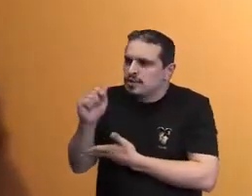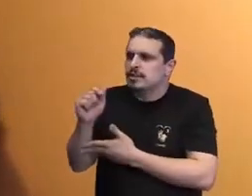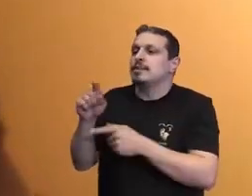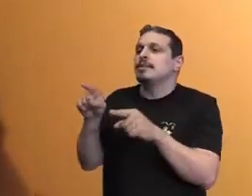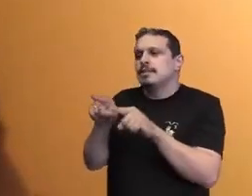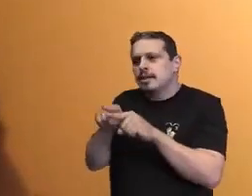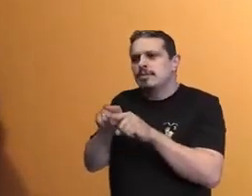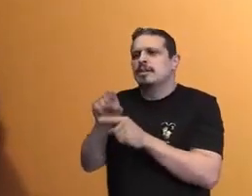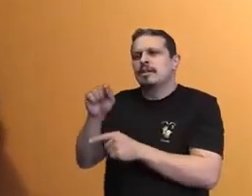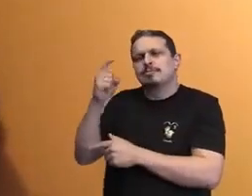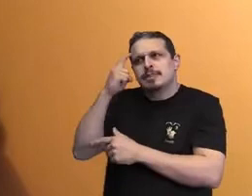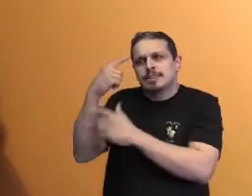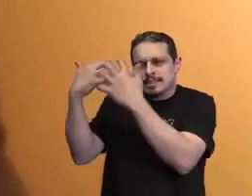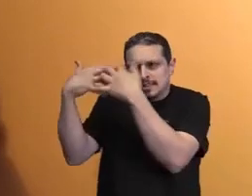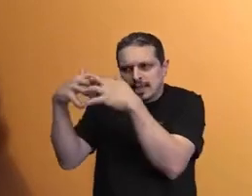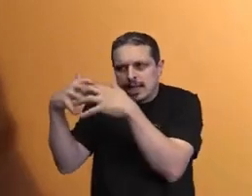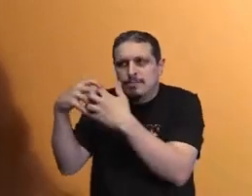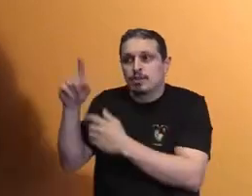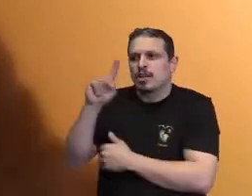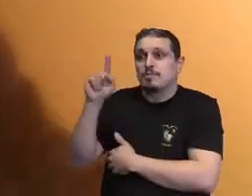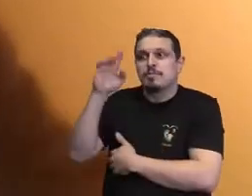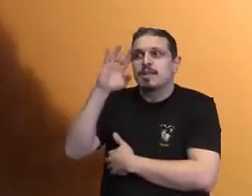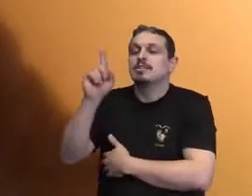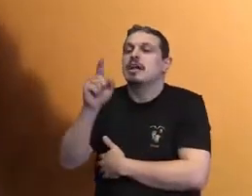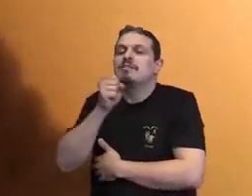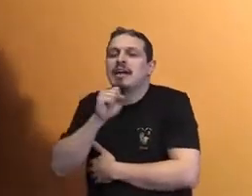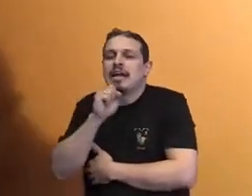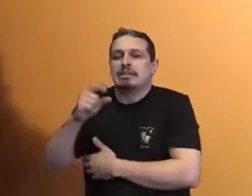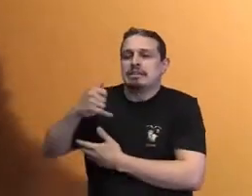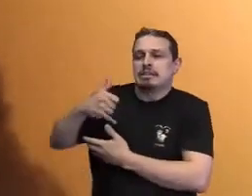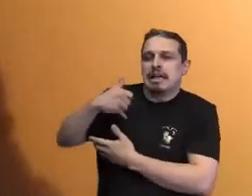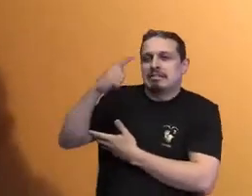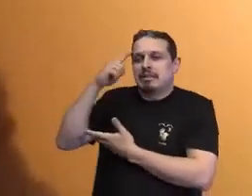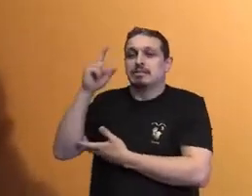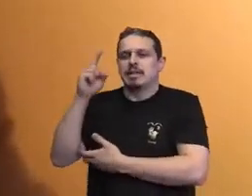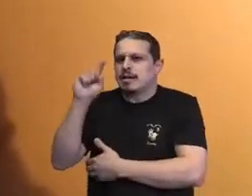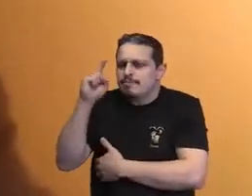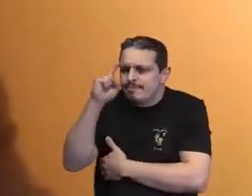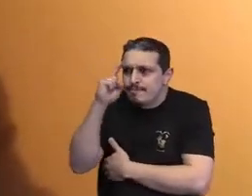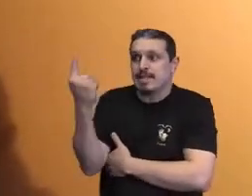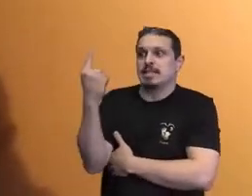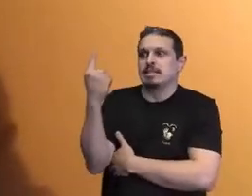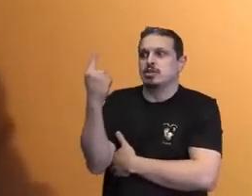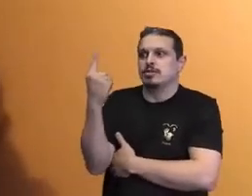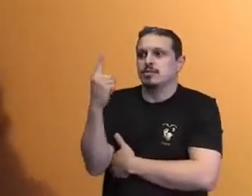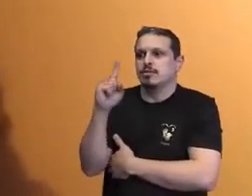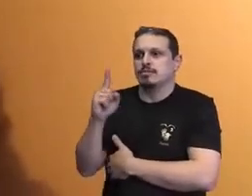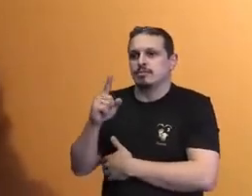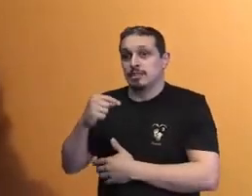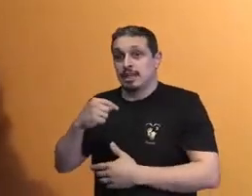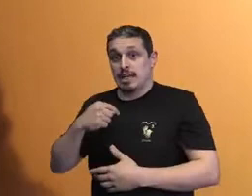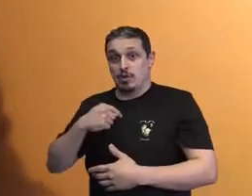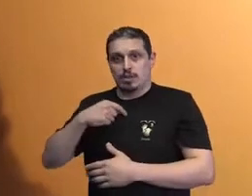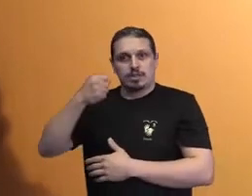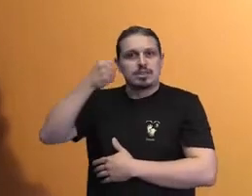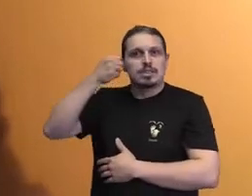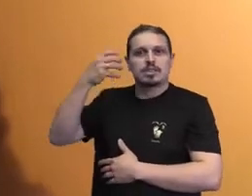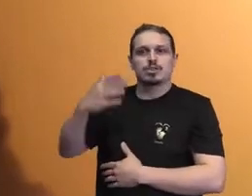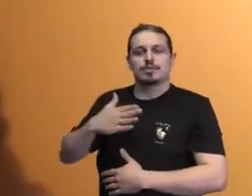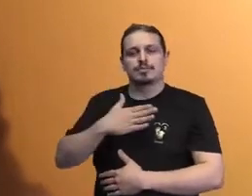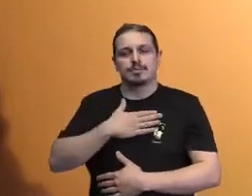mexido, para não envelhecer a cabeça. Eu quero lembrar algo, eu sou um homem branco, eu tenho